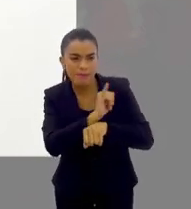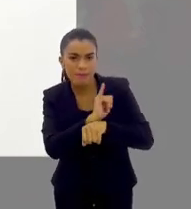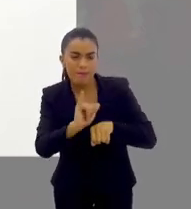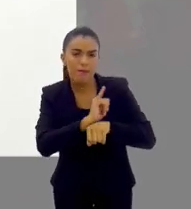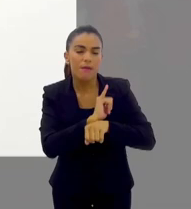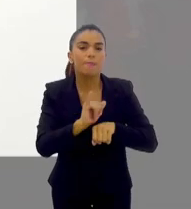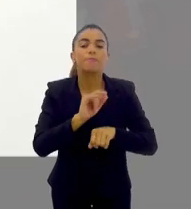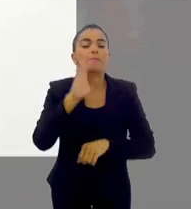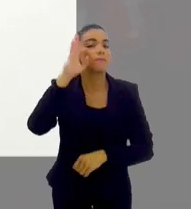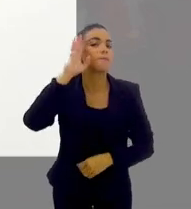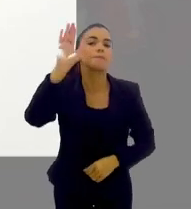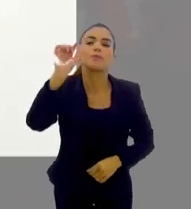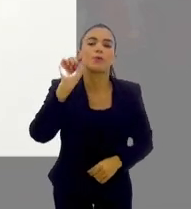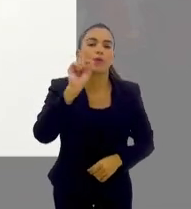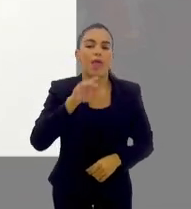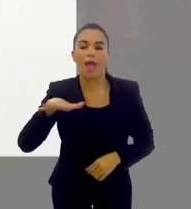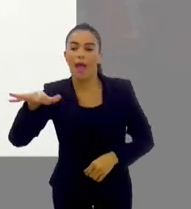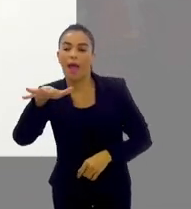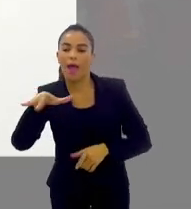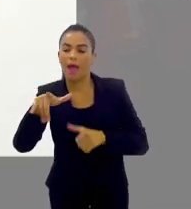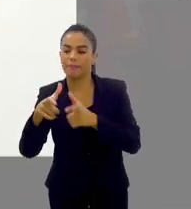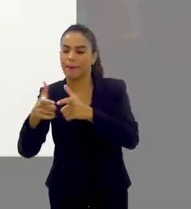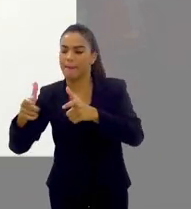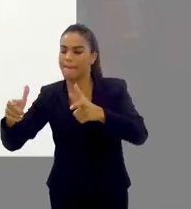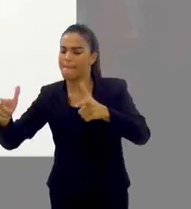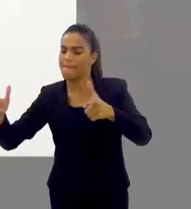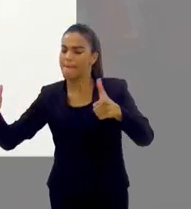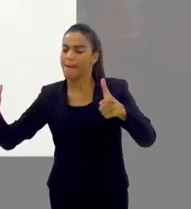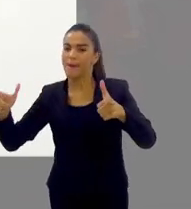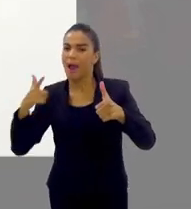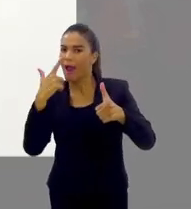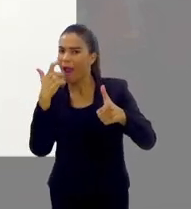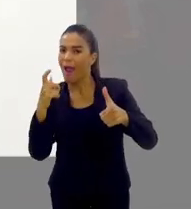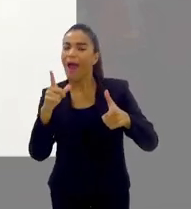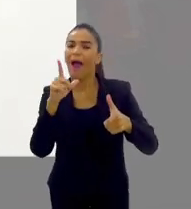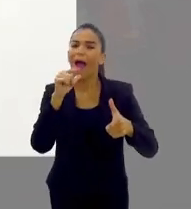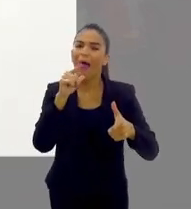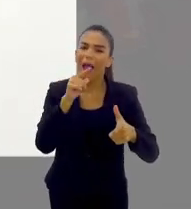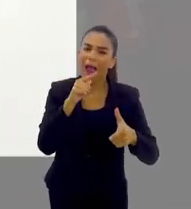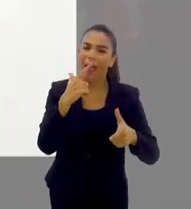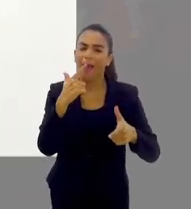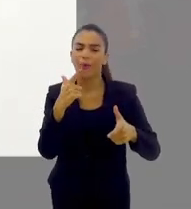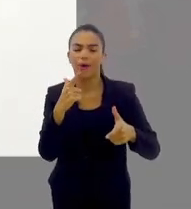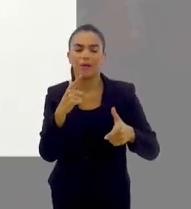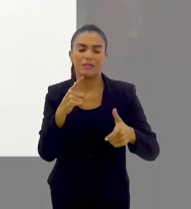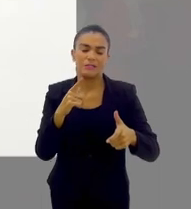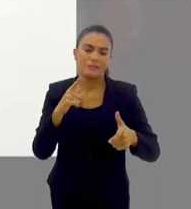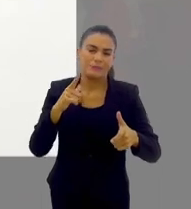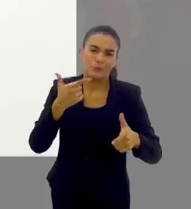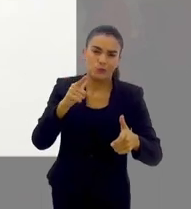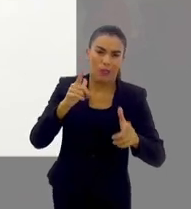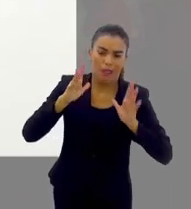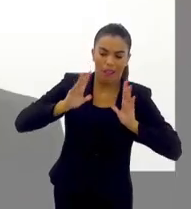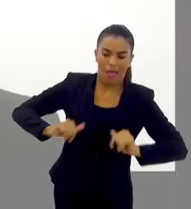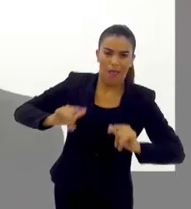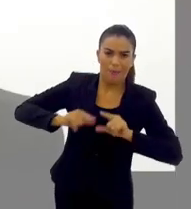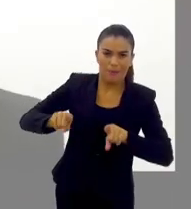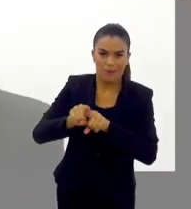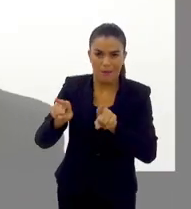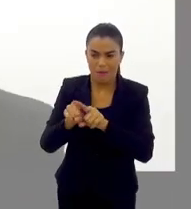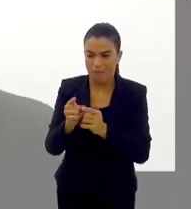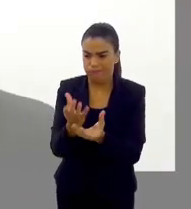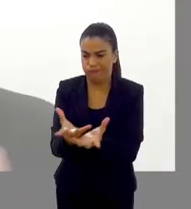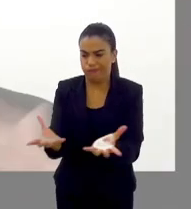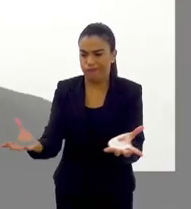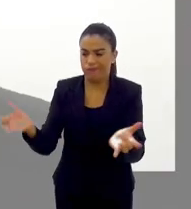estratégias para que, principalmente naquelas áreas onde o saneamento básico é mais precário, onde existe mais dificuldade,